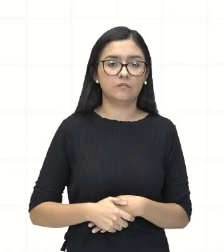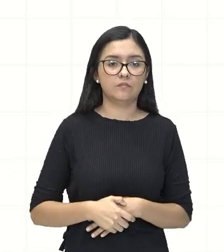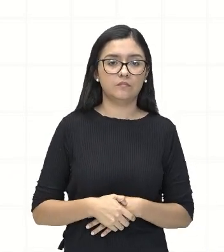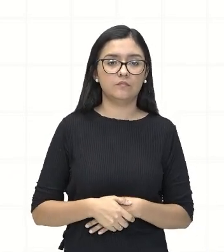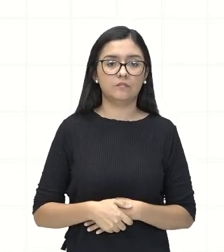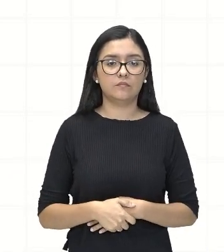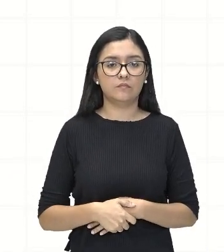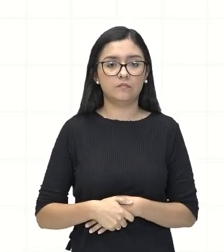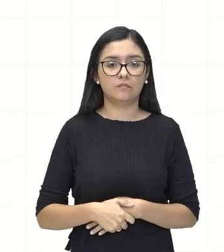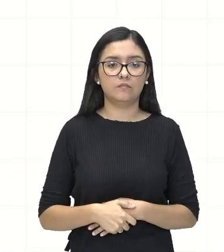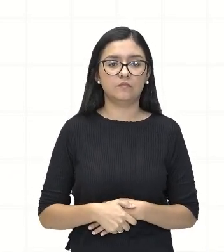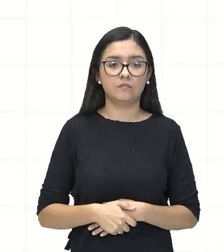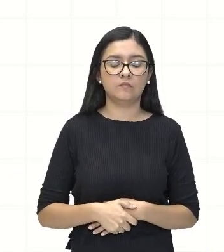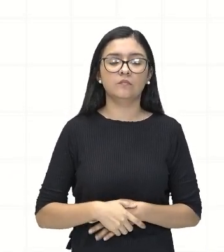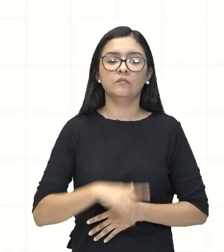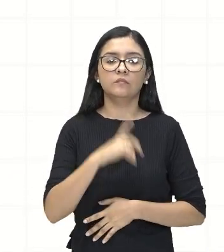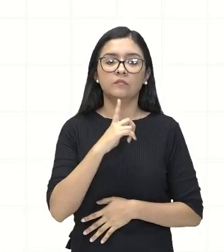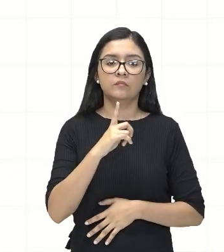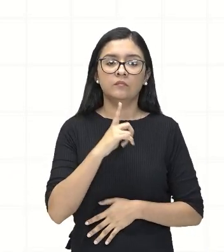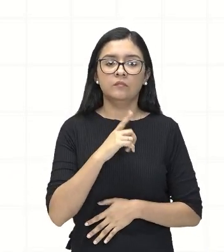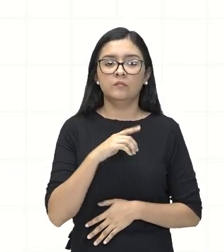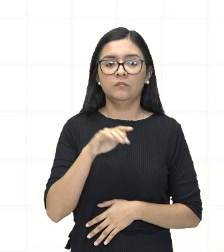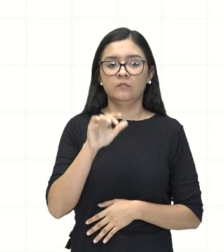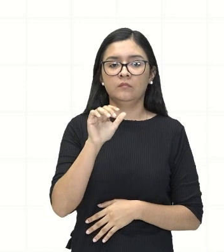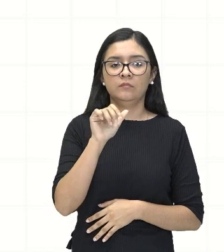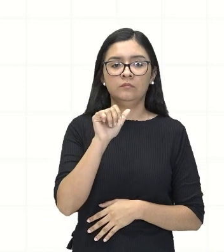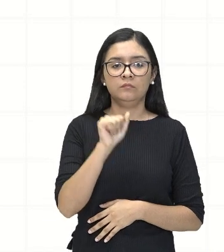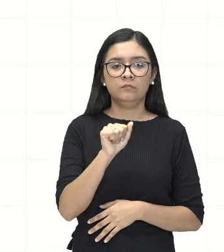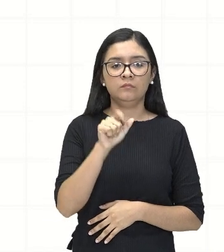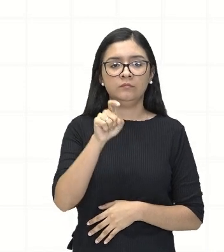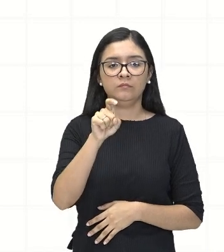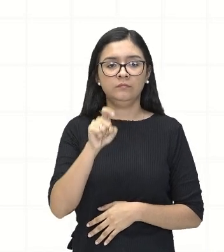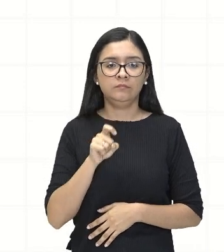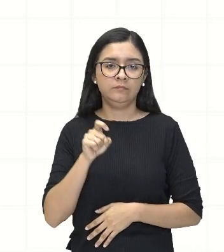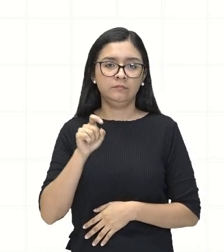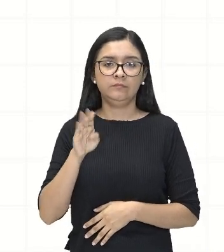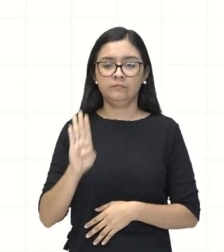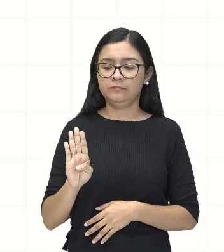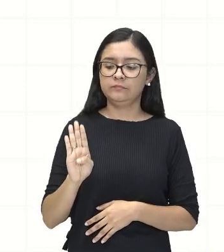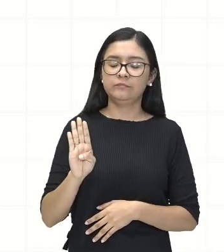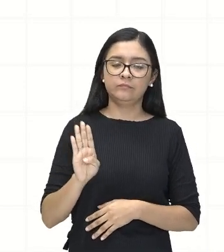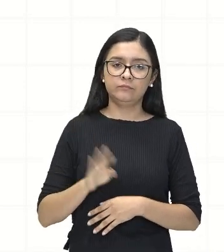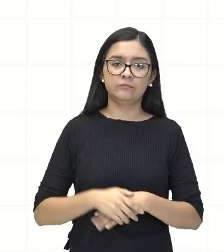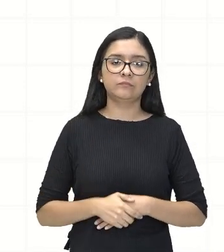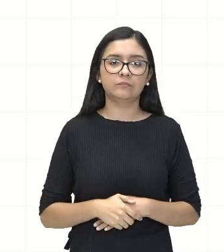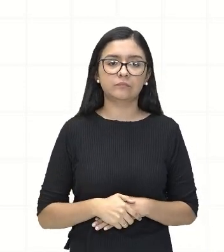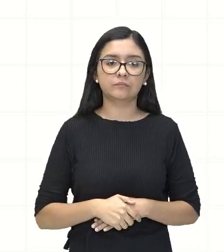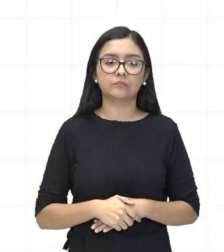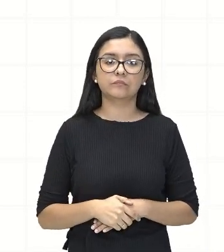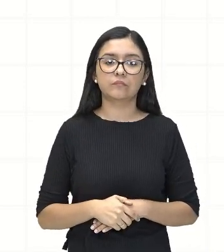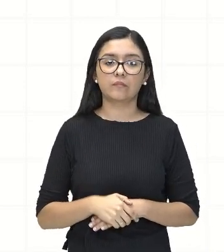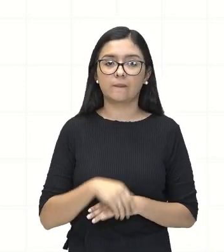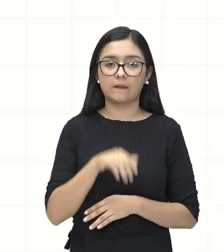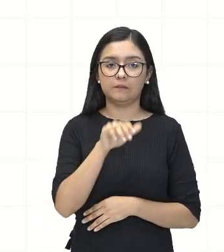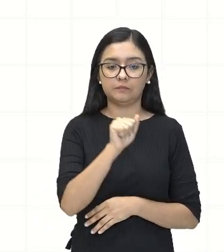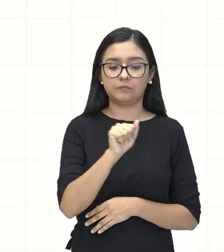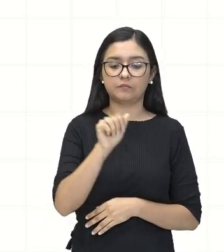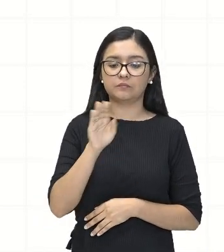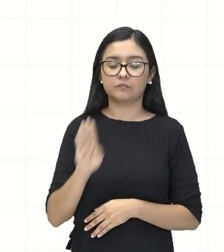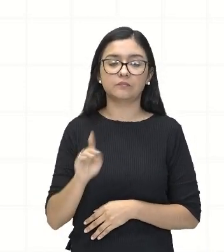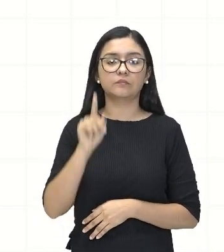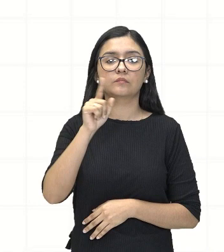Nós temos aqui a letra A, a letra X e a letra B. Sendo que A e B nós chamamos de